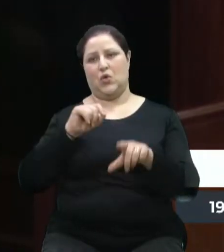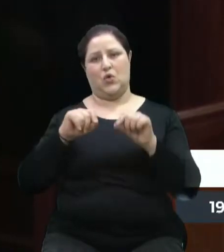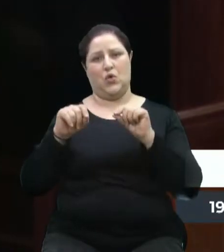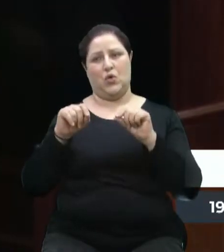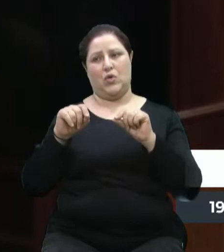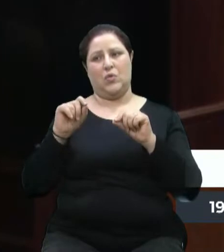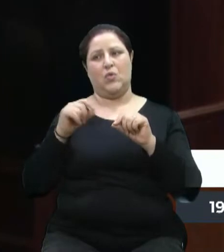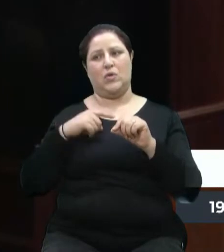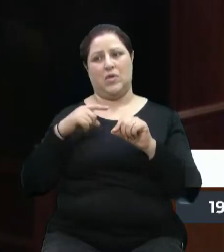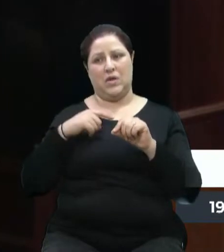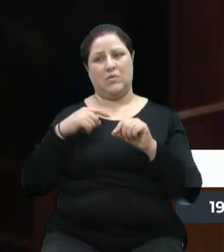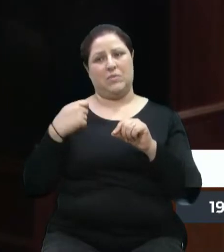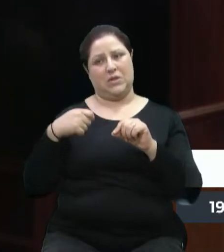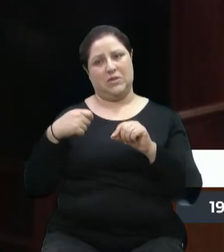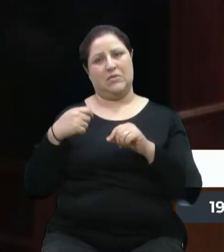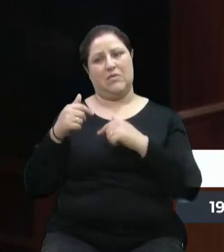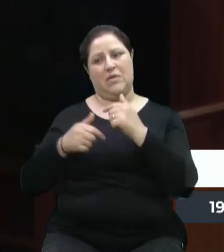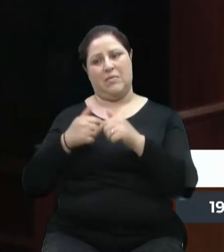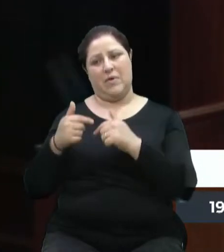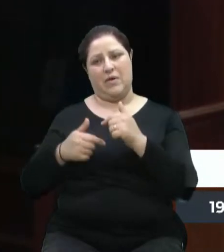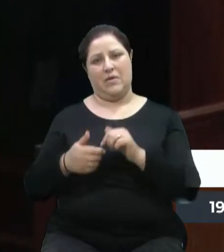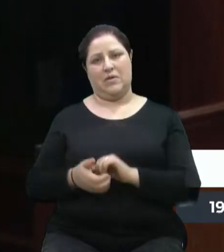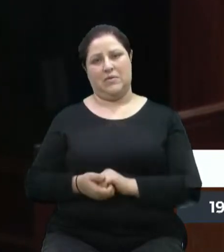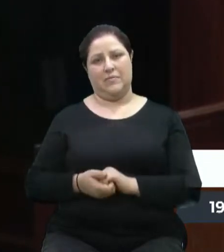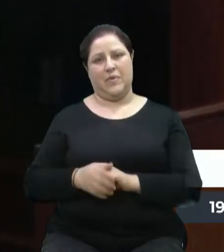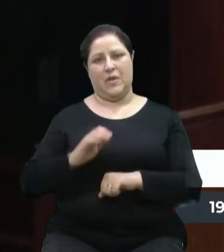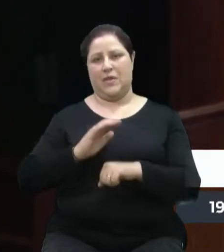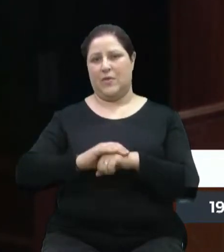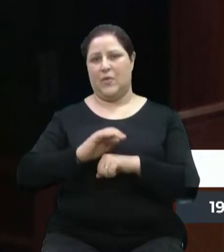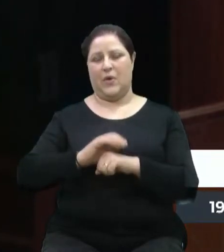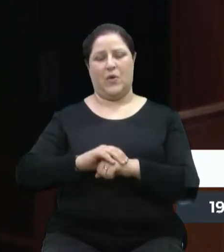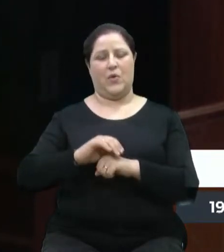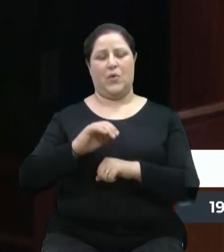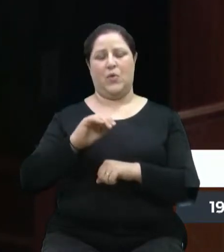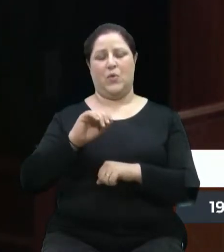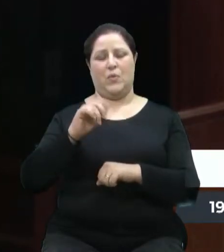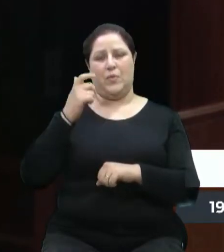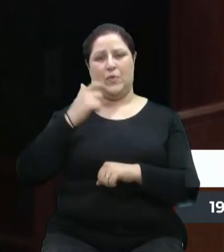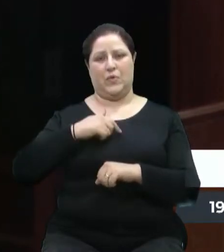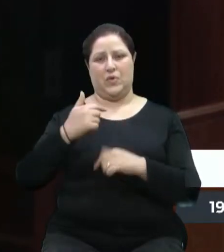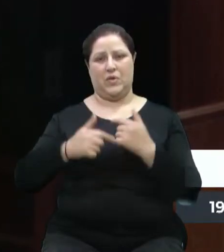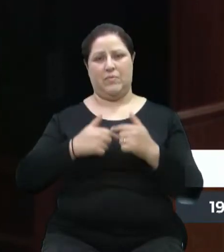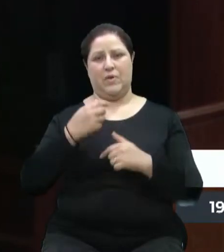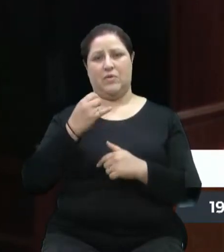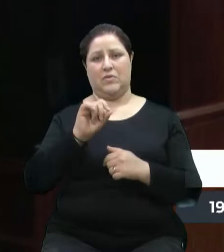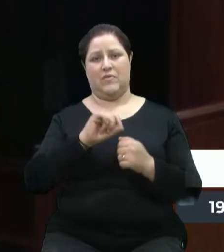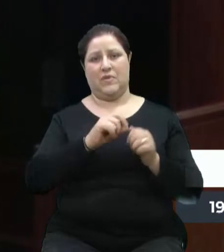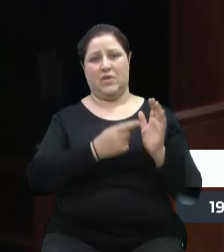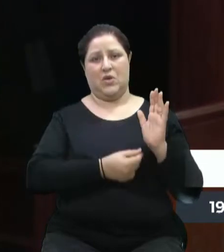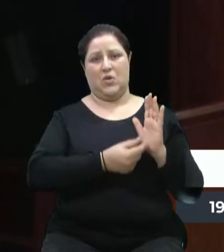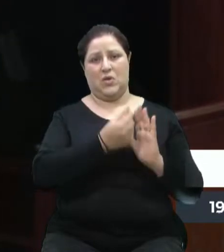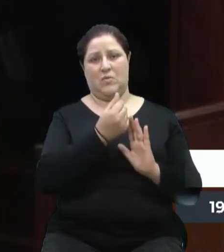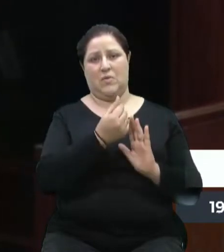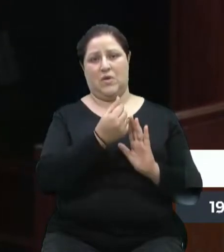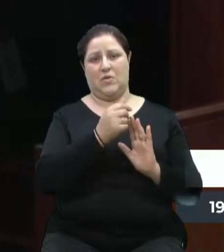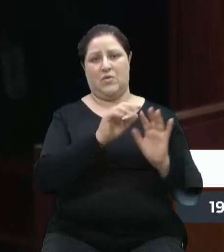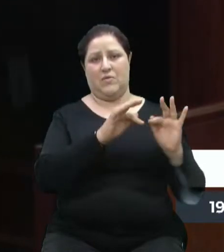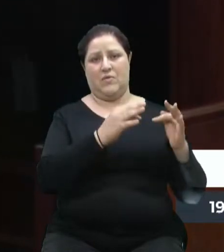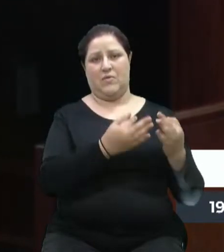Infelizmente, não é culpa do transportador, mas quando o transportador vai fazer um orçamento para uma família, ele chega a passar vergonha.